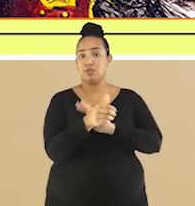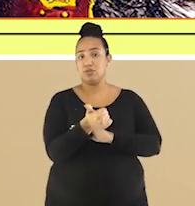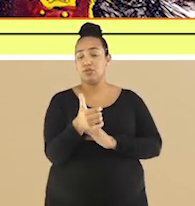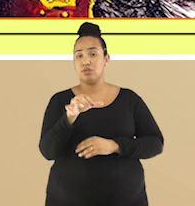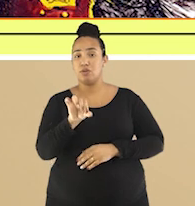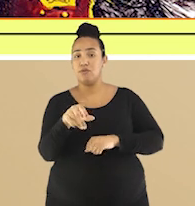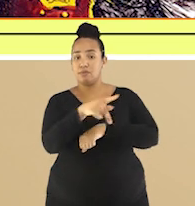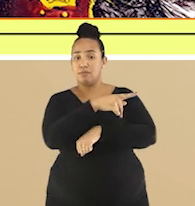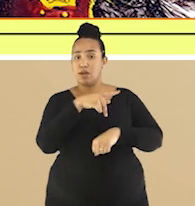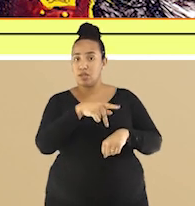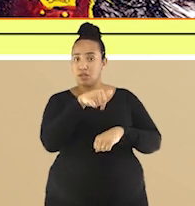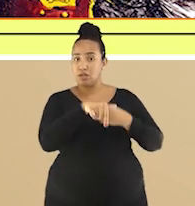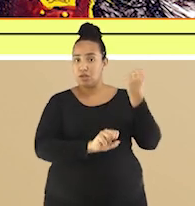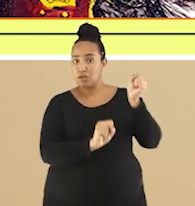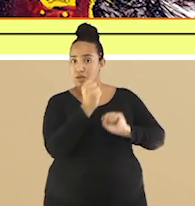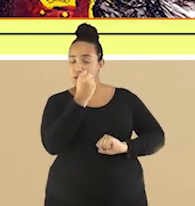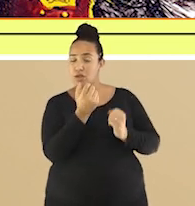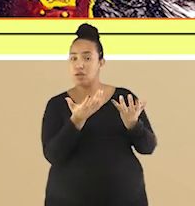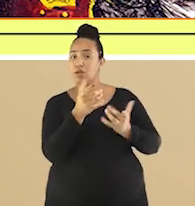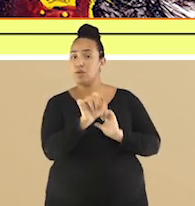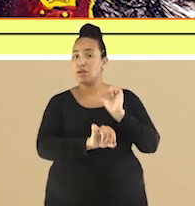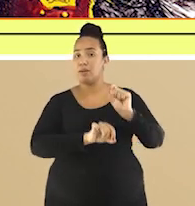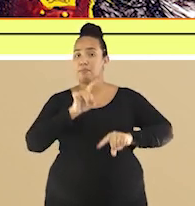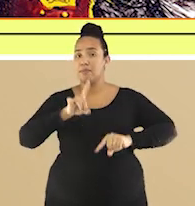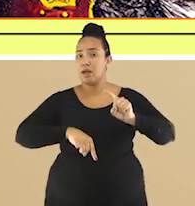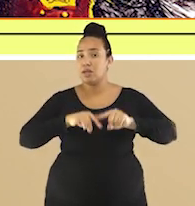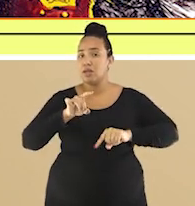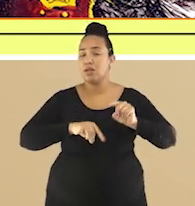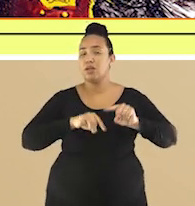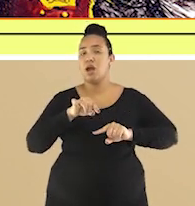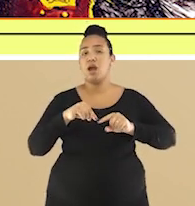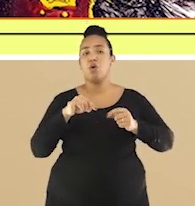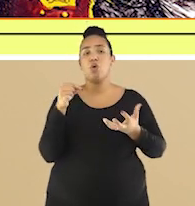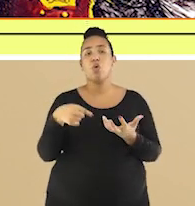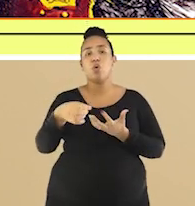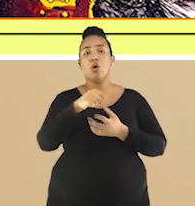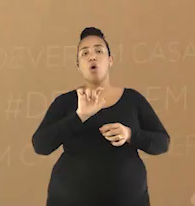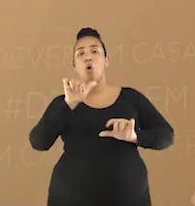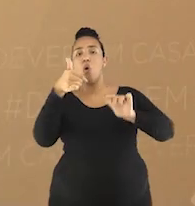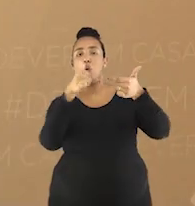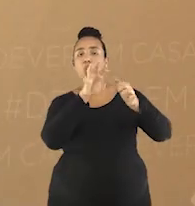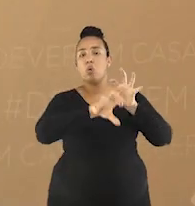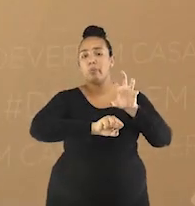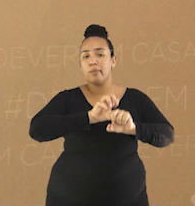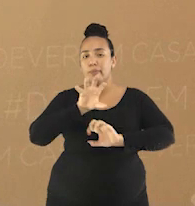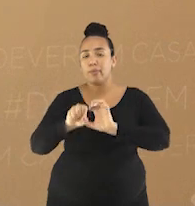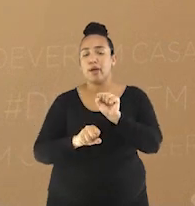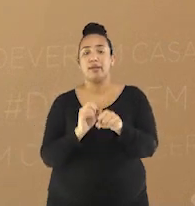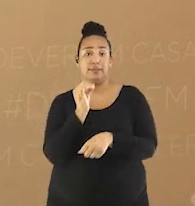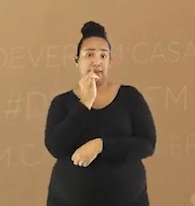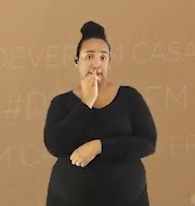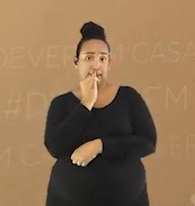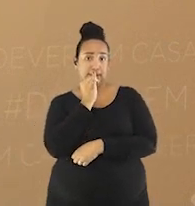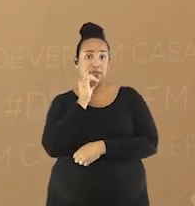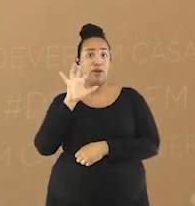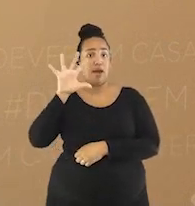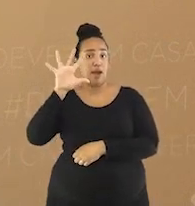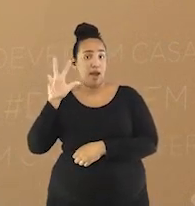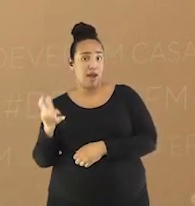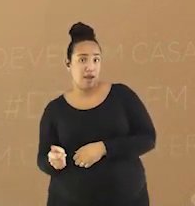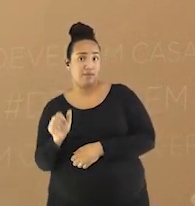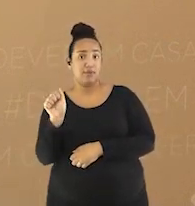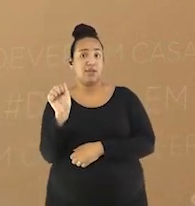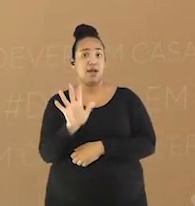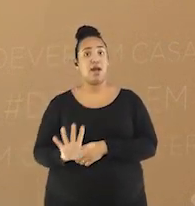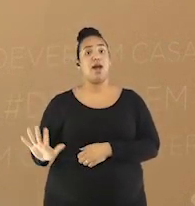buscaram por matérias-primas e consumidores em outros continentes, como por exemplo, África, Ásia e